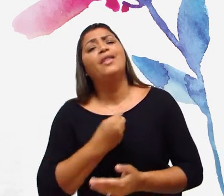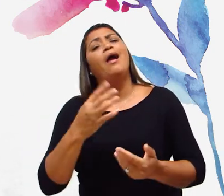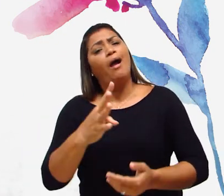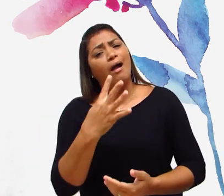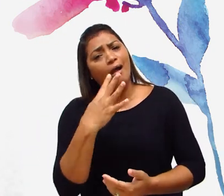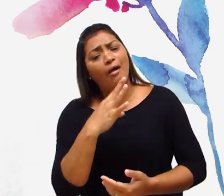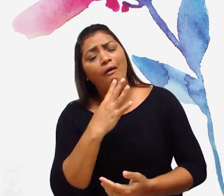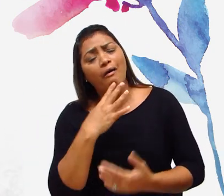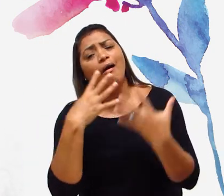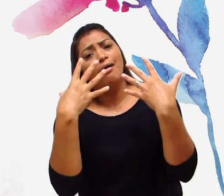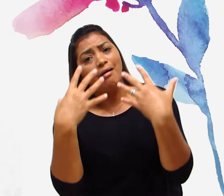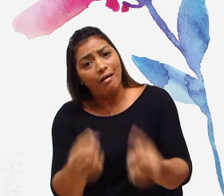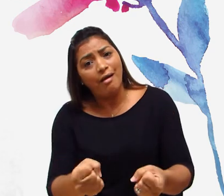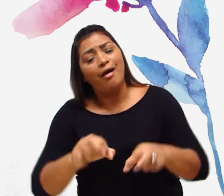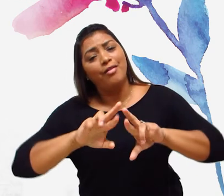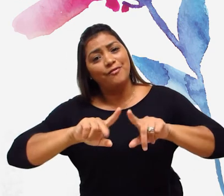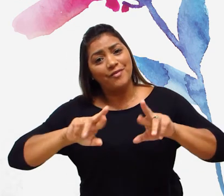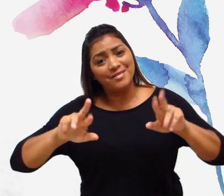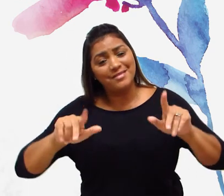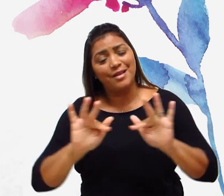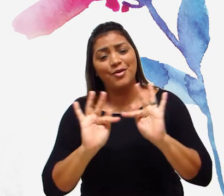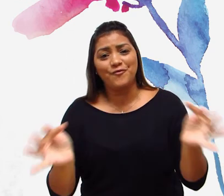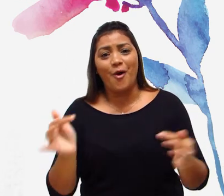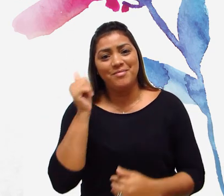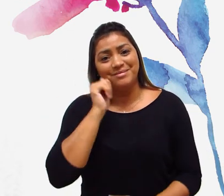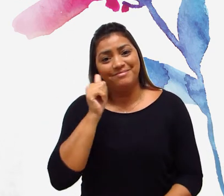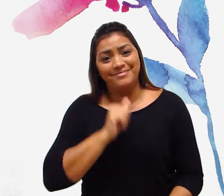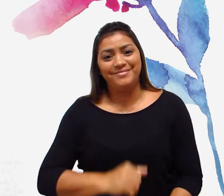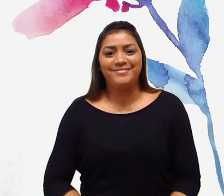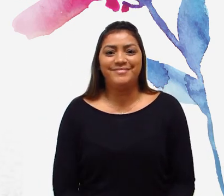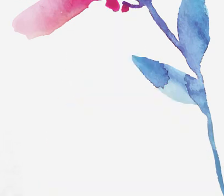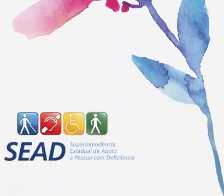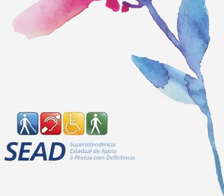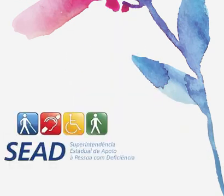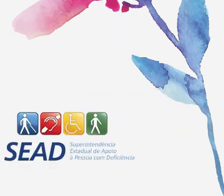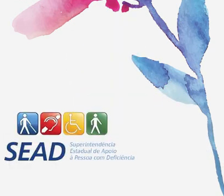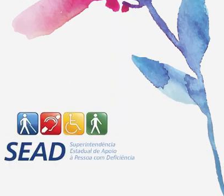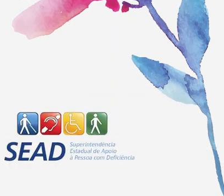reconhecendo a diversidade e as diversas formas de feminilidade.